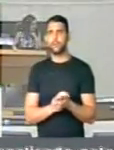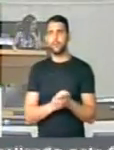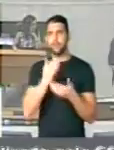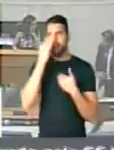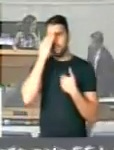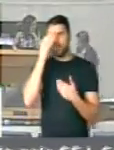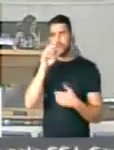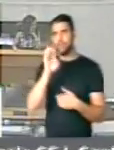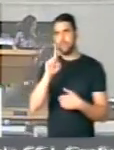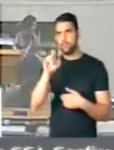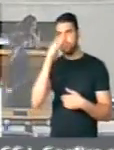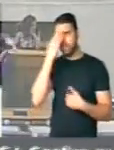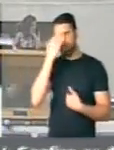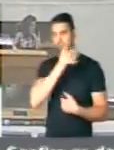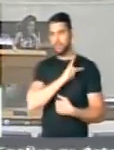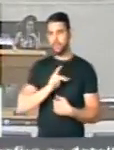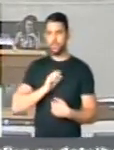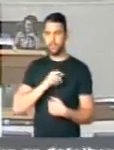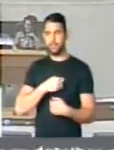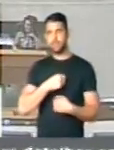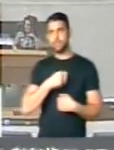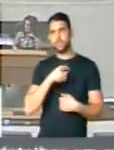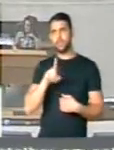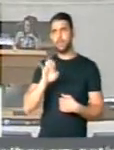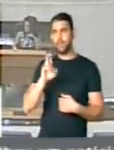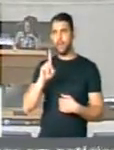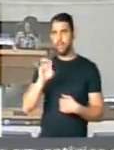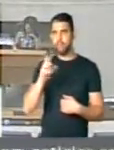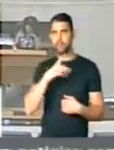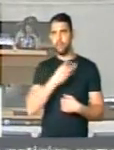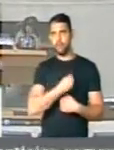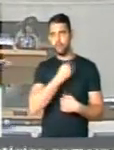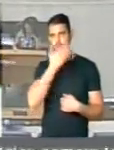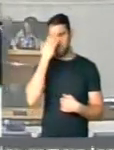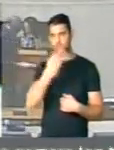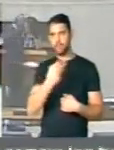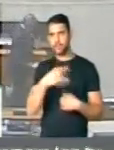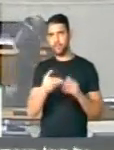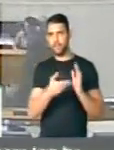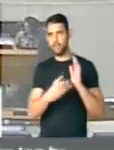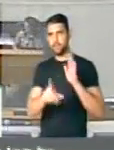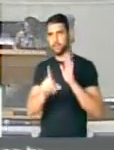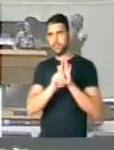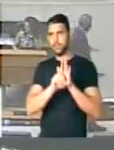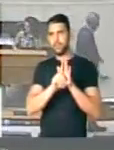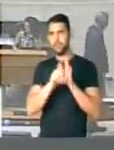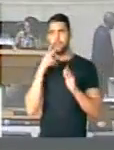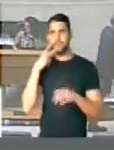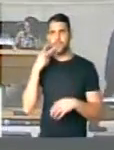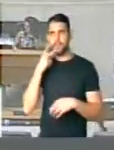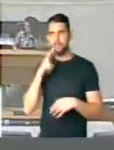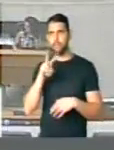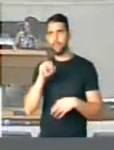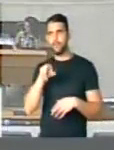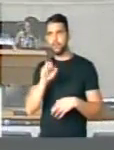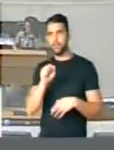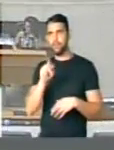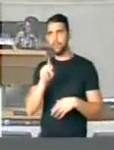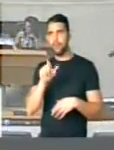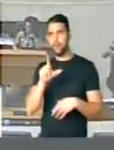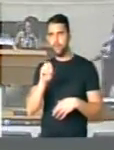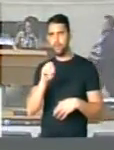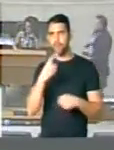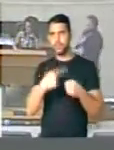Obrigado, Heitor. Obrigado, senhor presidente, delegado Edson. Quero agradecer a presença nessa Casa de Leis do vereador Valdenor Paulo